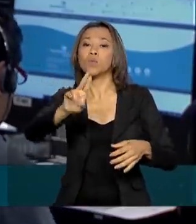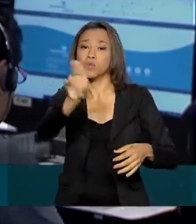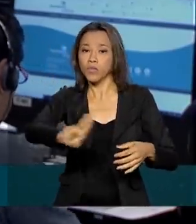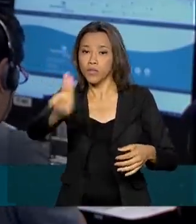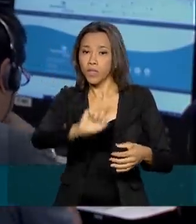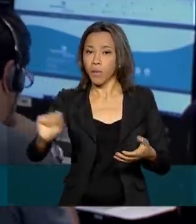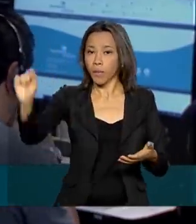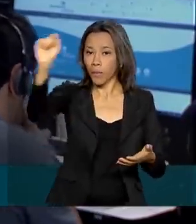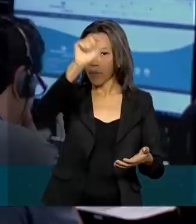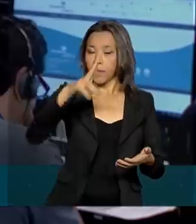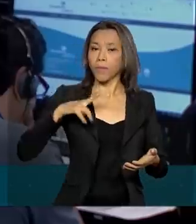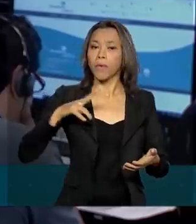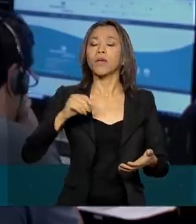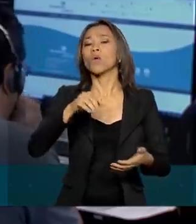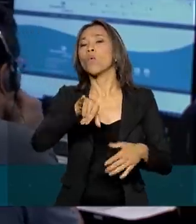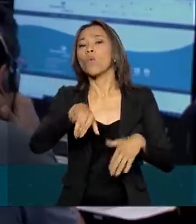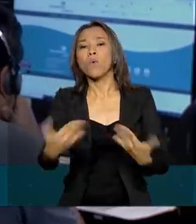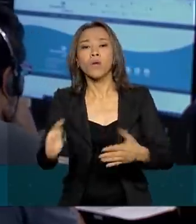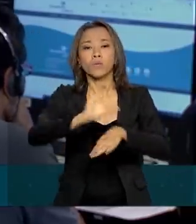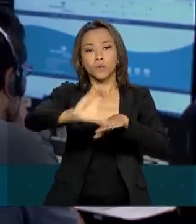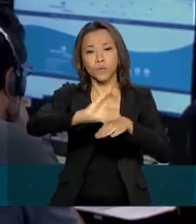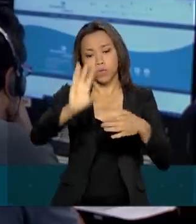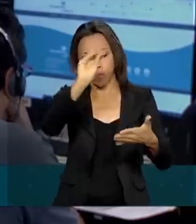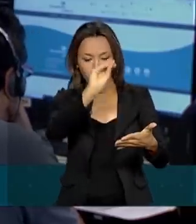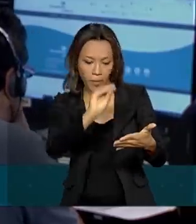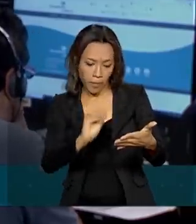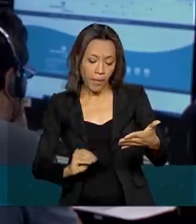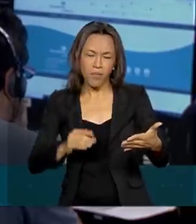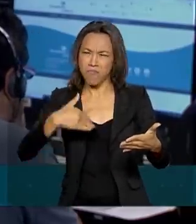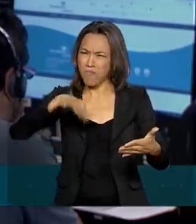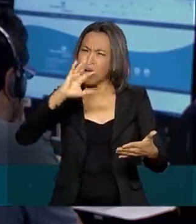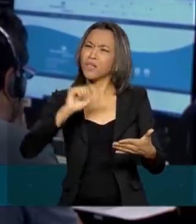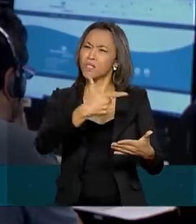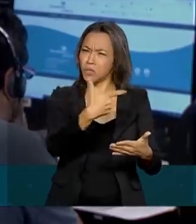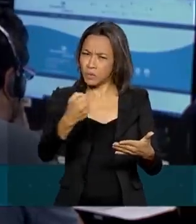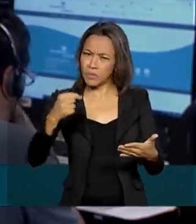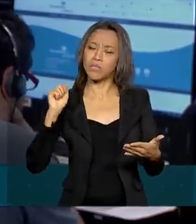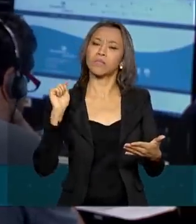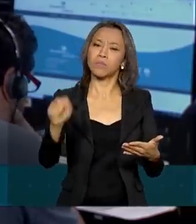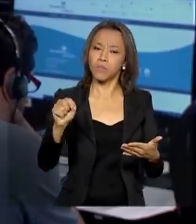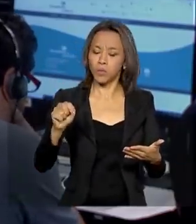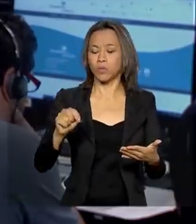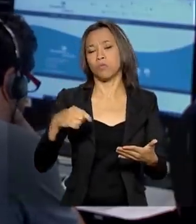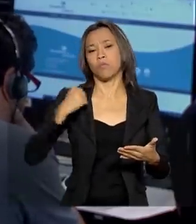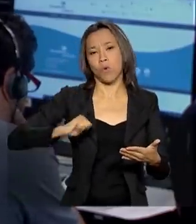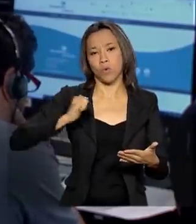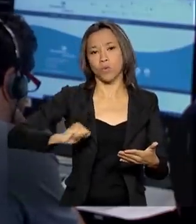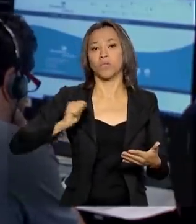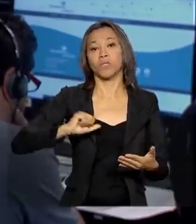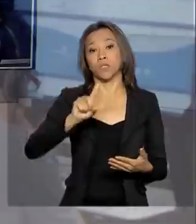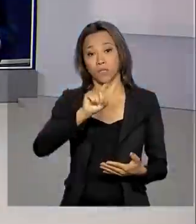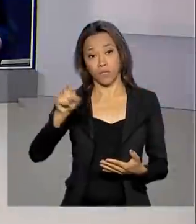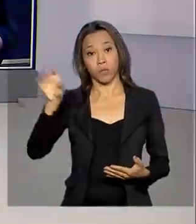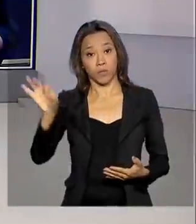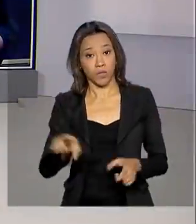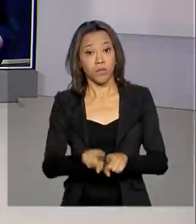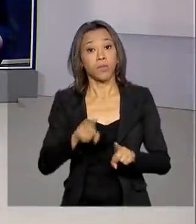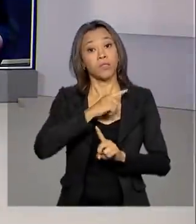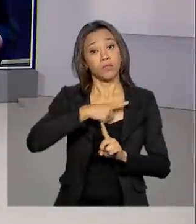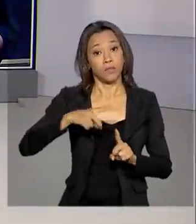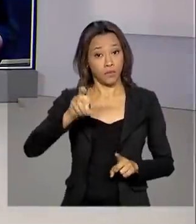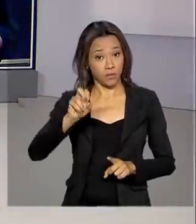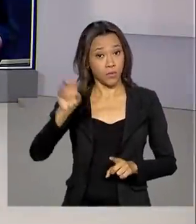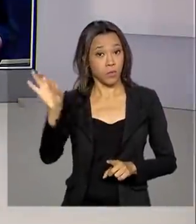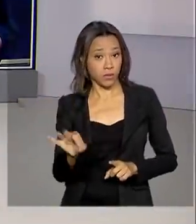em quais cursos. Ao todo, são mais de 200 mil bolsas integrais ou parciais. Renata? Obrigado